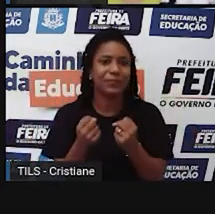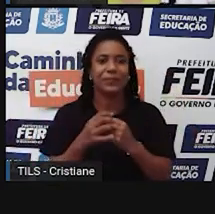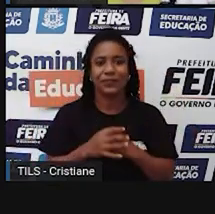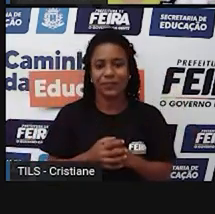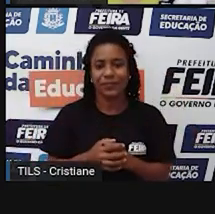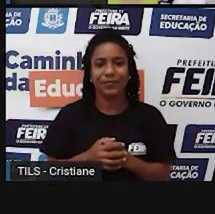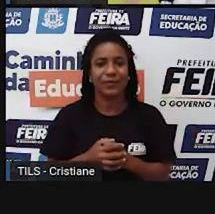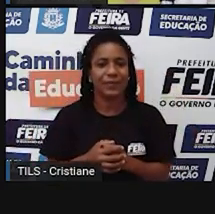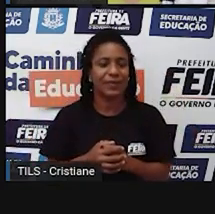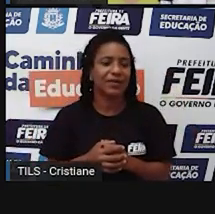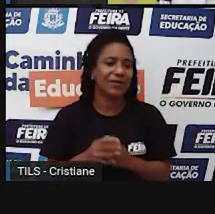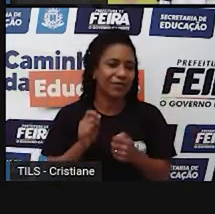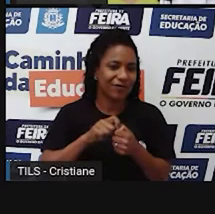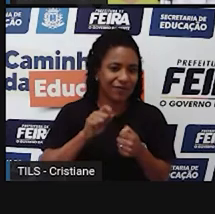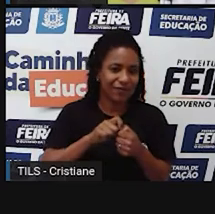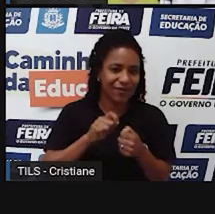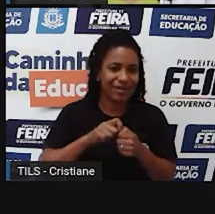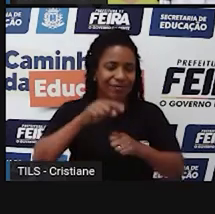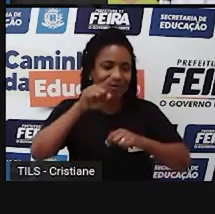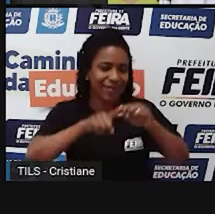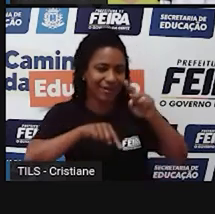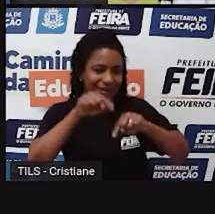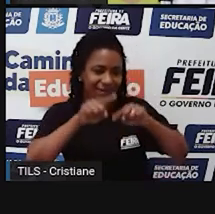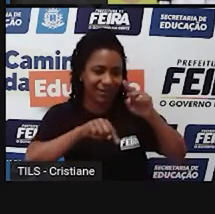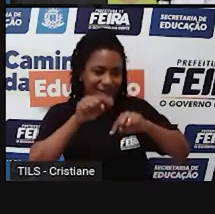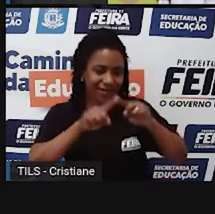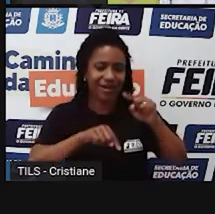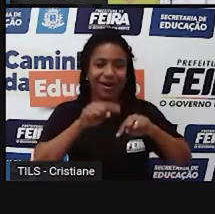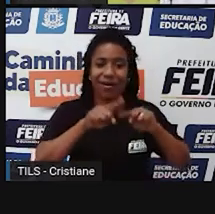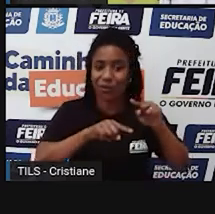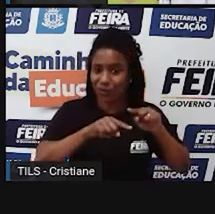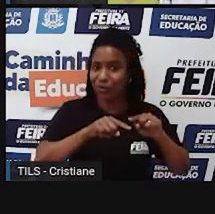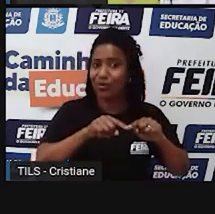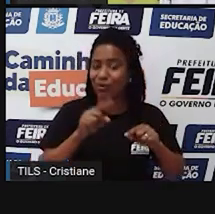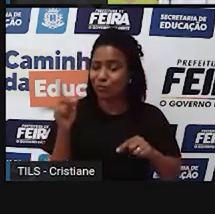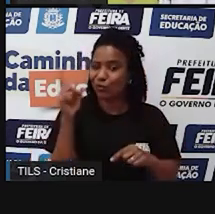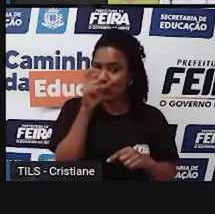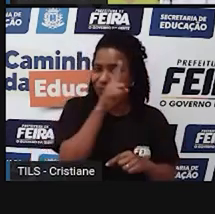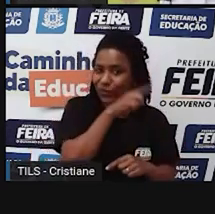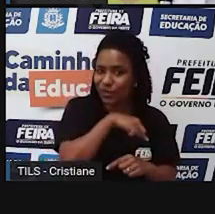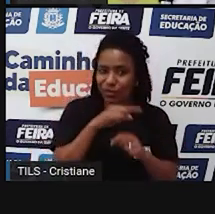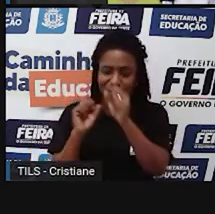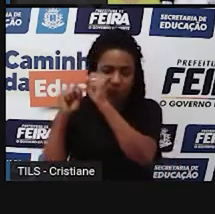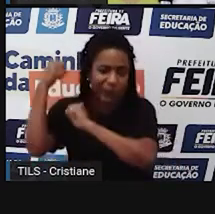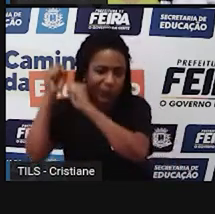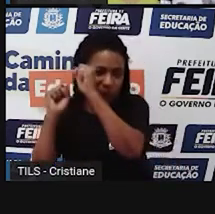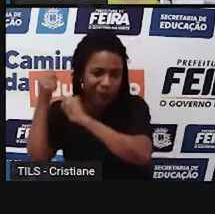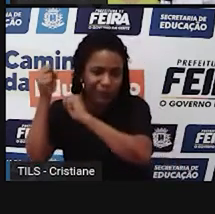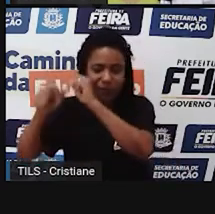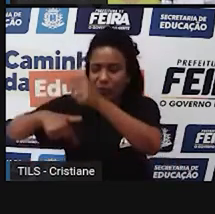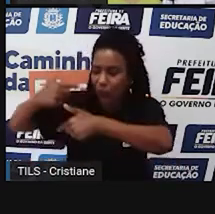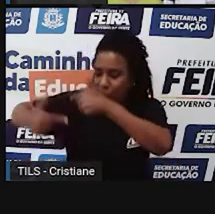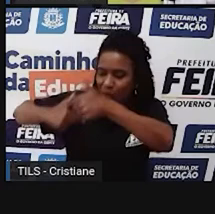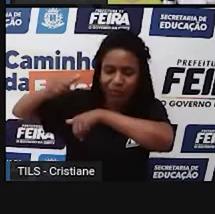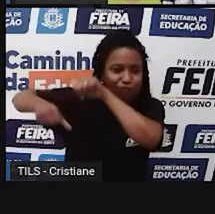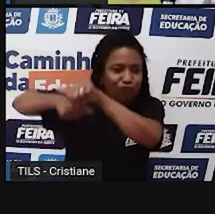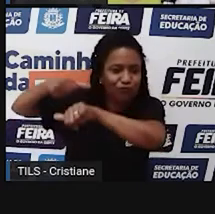que mexem mesmo com o material bem mais difícil de ser manipulado. Tem as fábricas, né? Que